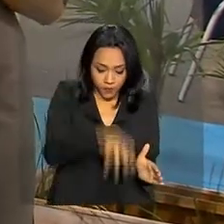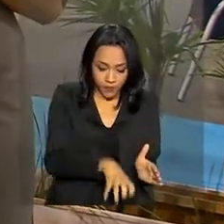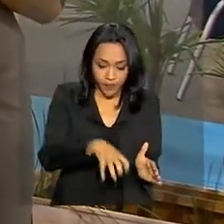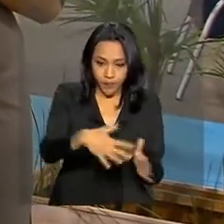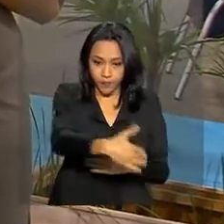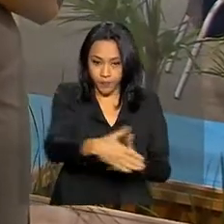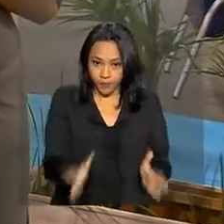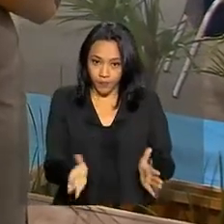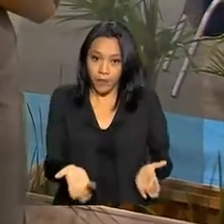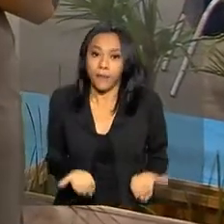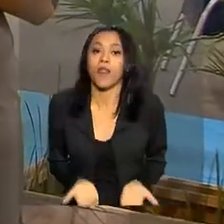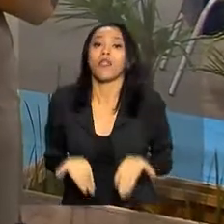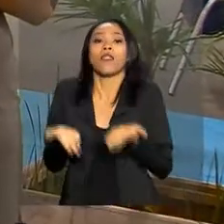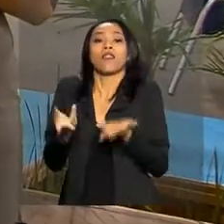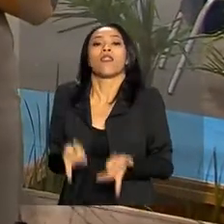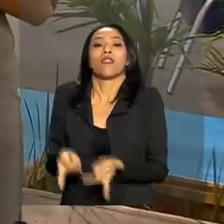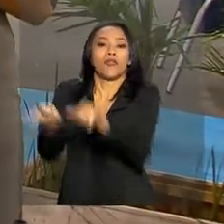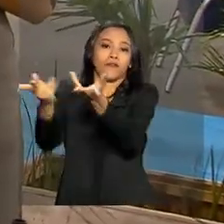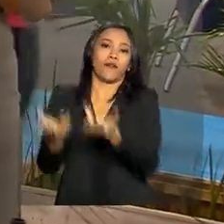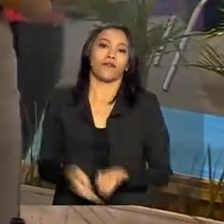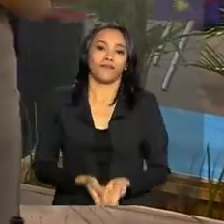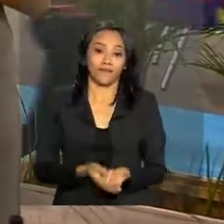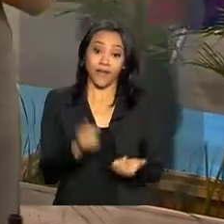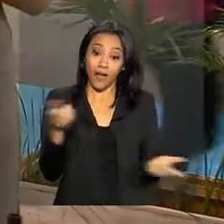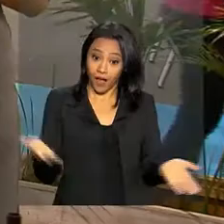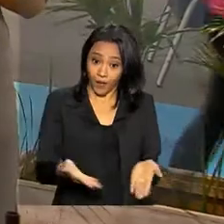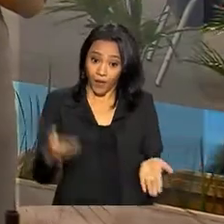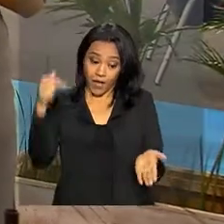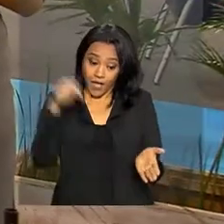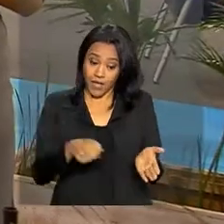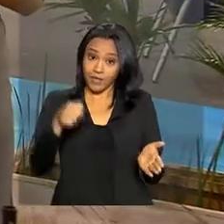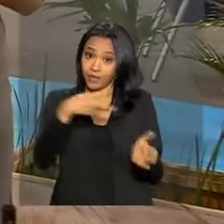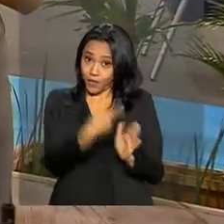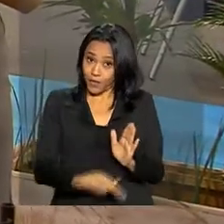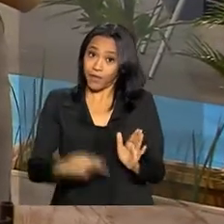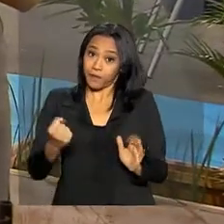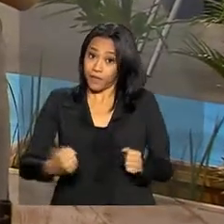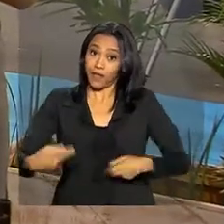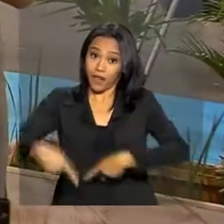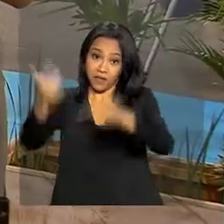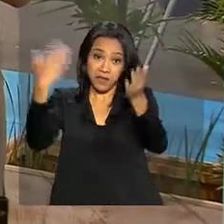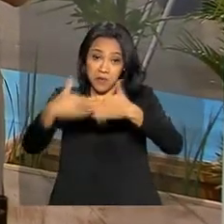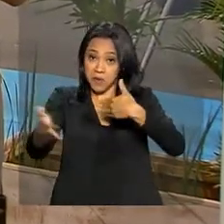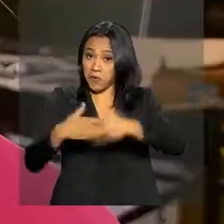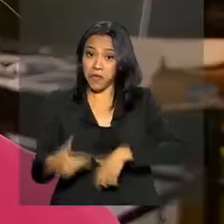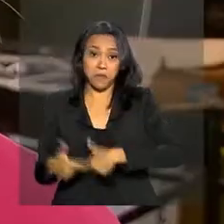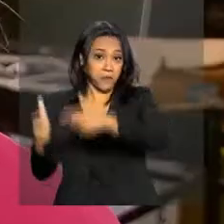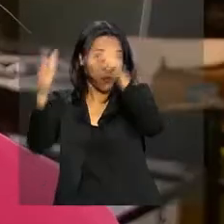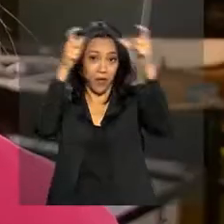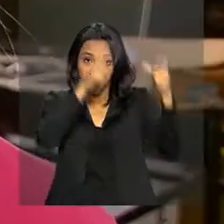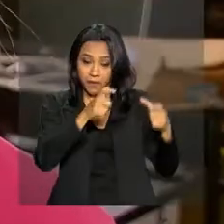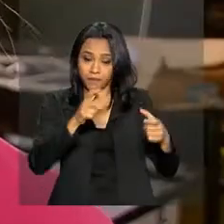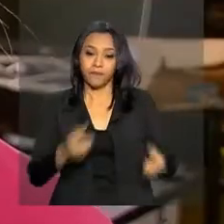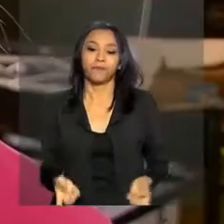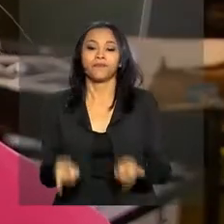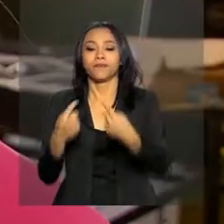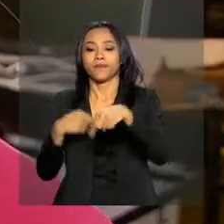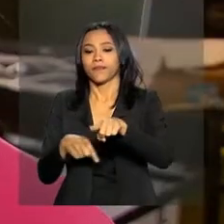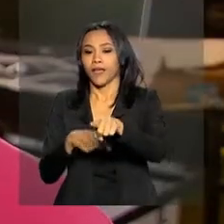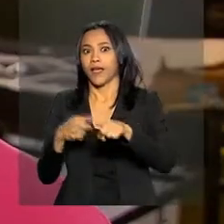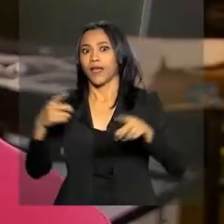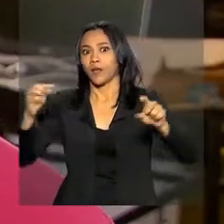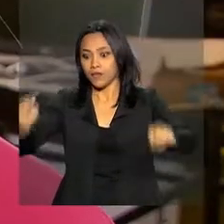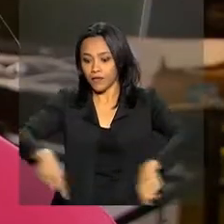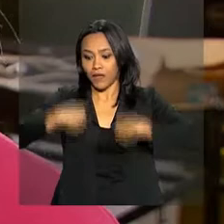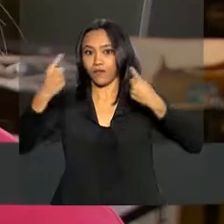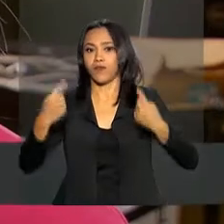o transporte do material. Ou seja, agora, esse projeto pode ser levado para qualquer lugar. Na verdade, é um grande desafio. Eu